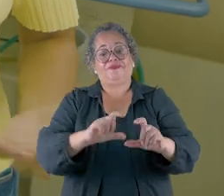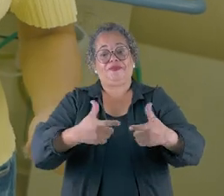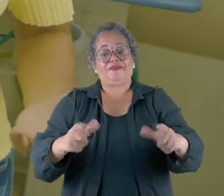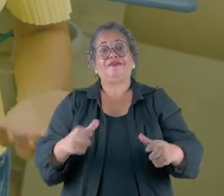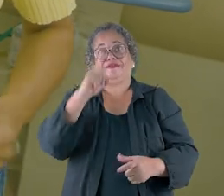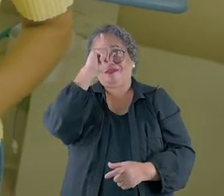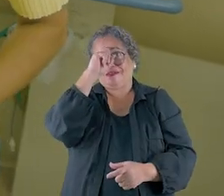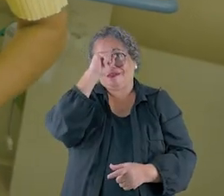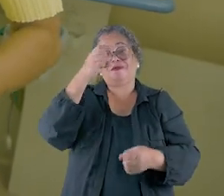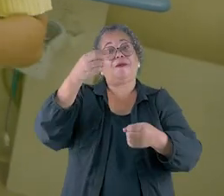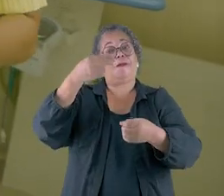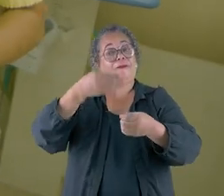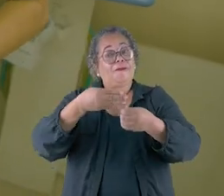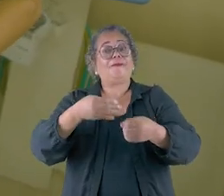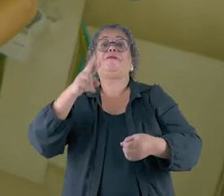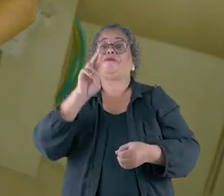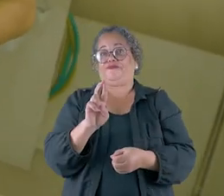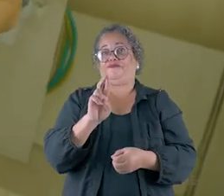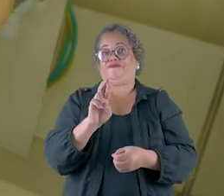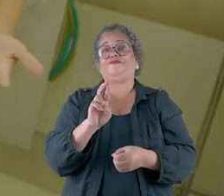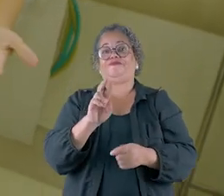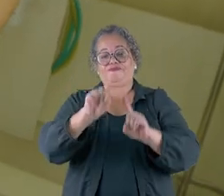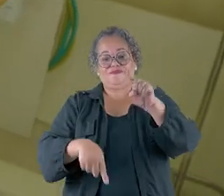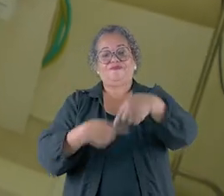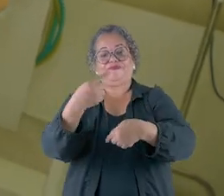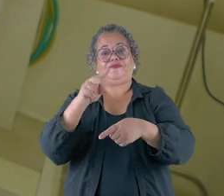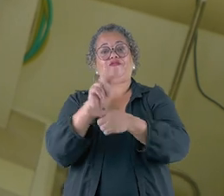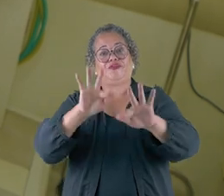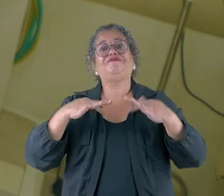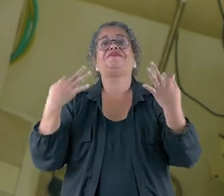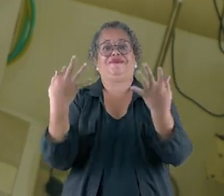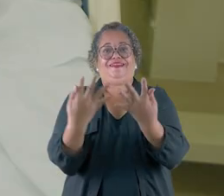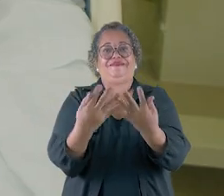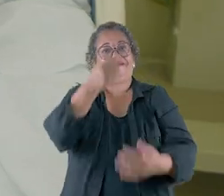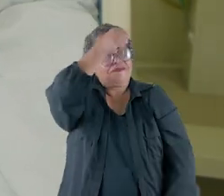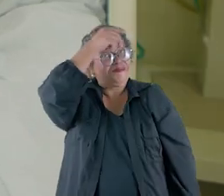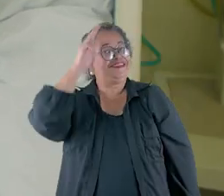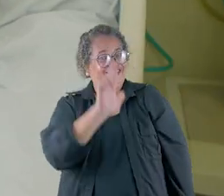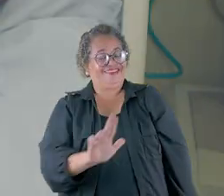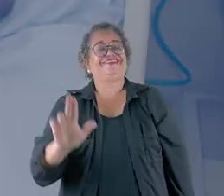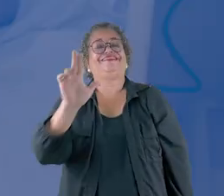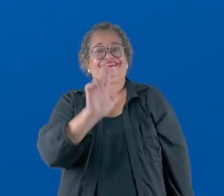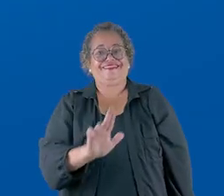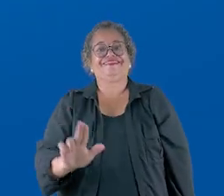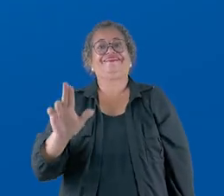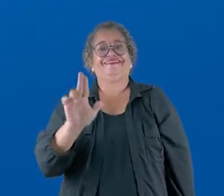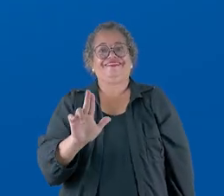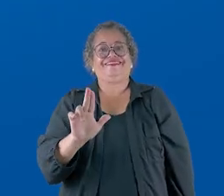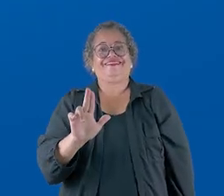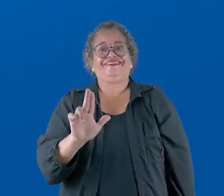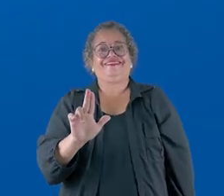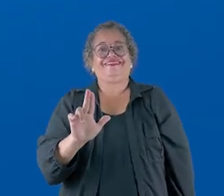Ampliação do Hospital e Maternidade Municipal. Crescendo para cuidar da sua família. Prefeitura de Uberlândia.